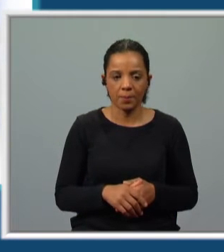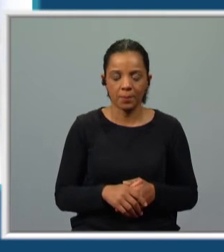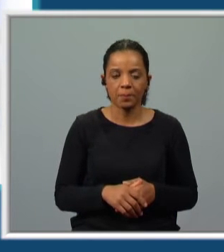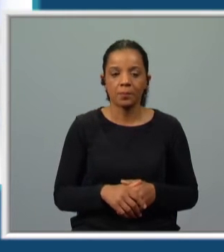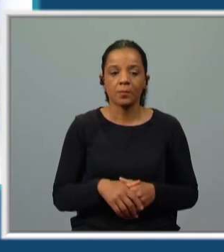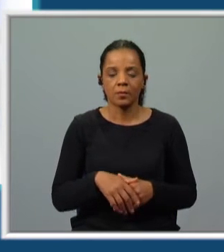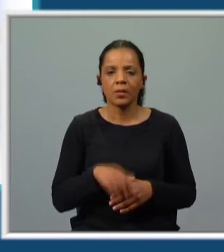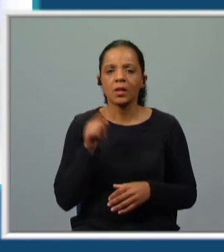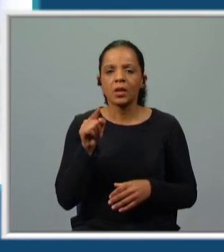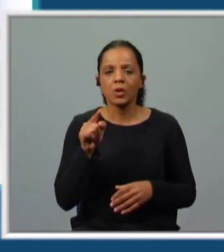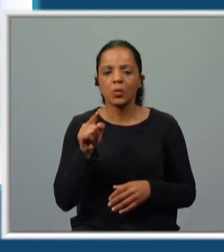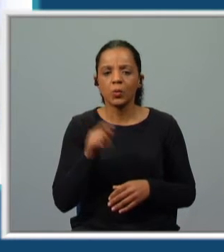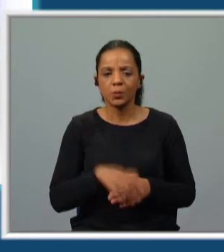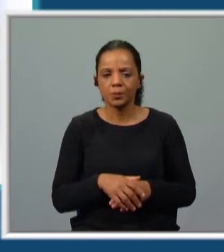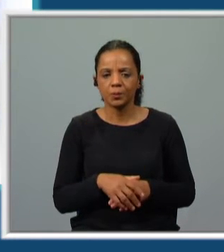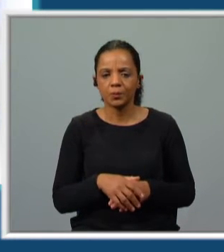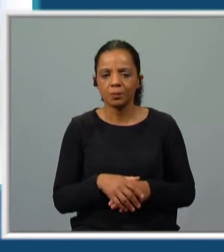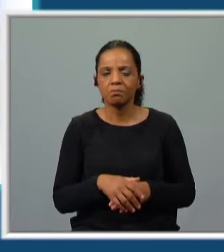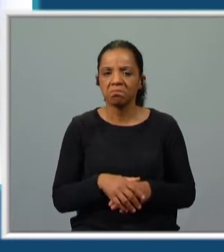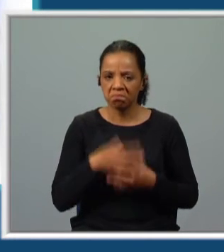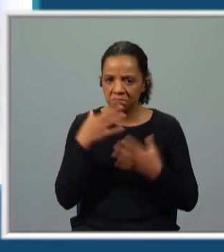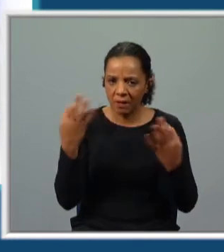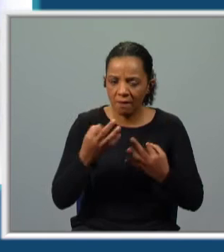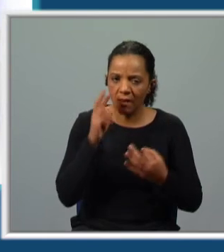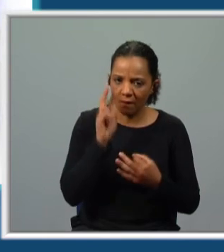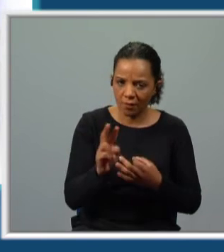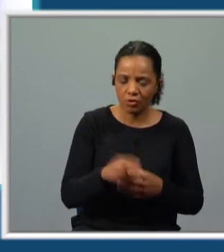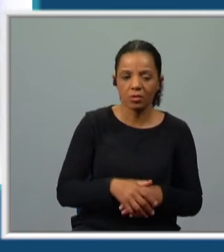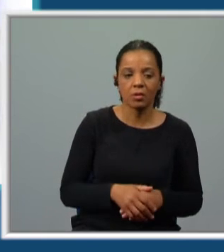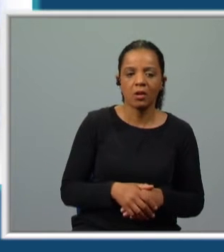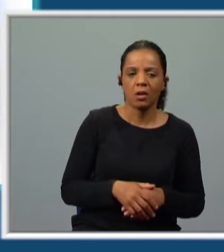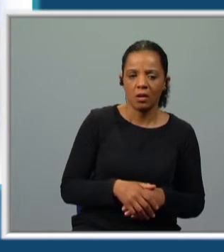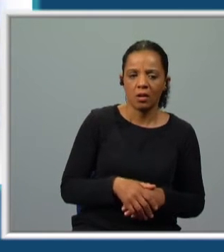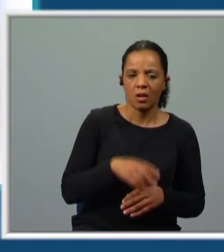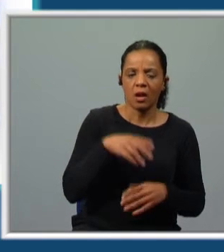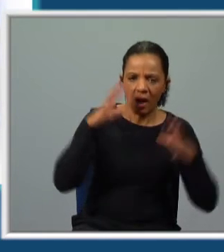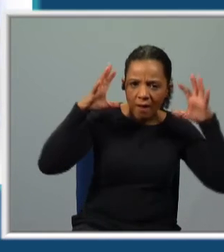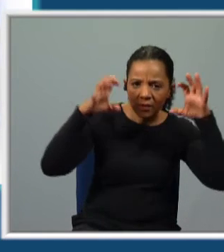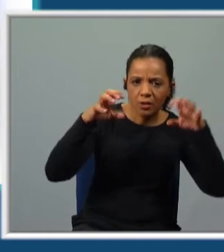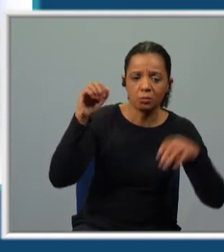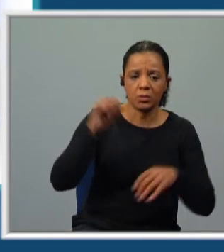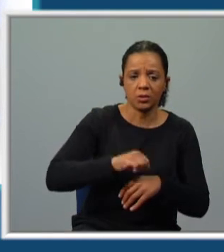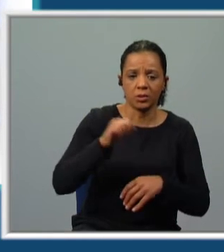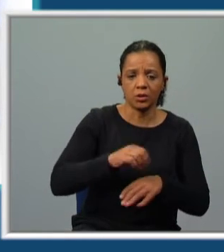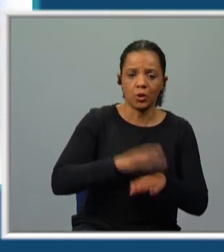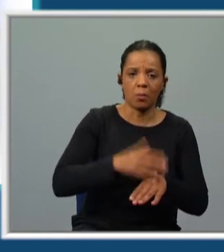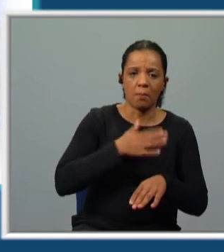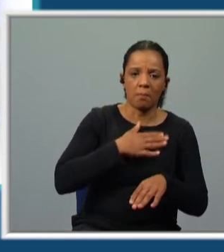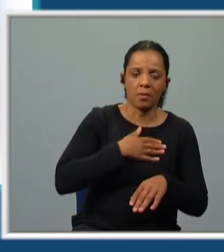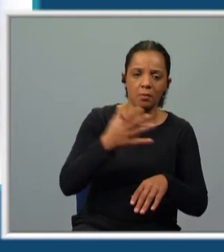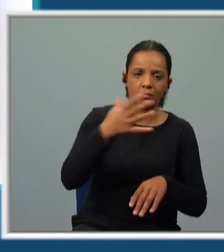Mestre João, e tu, Pausa? Certeza que o viste, Manuel. Ah, avantesma. Pois foi por mim que veio.